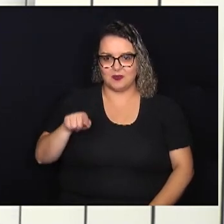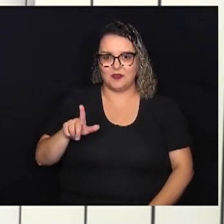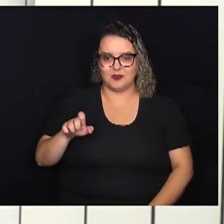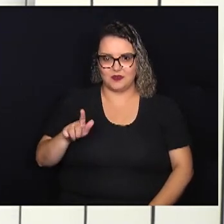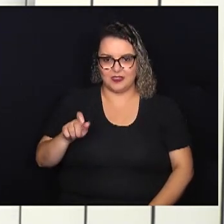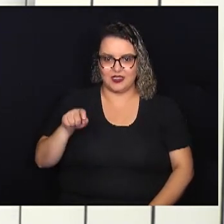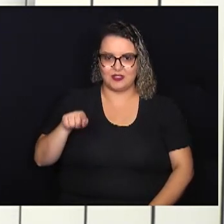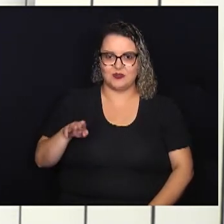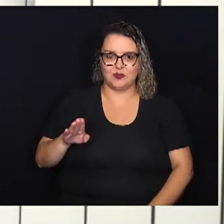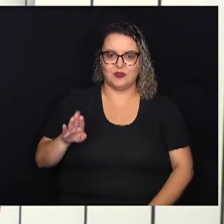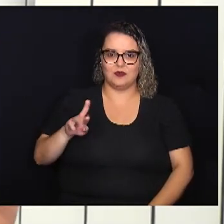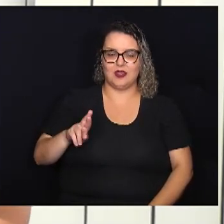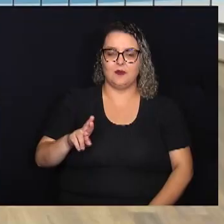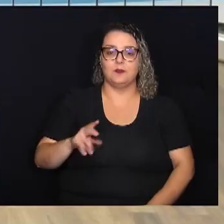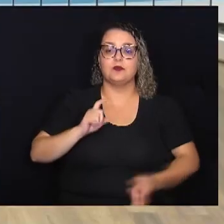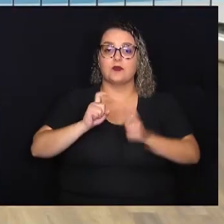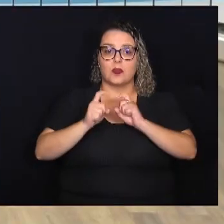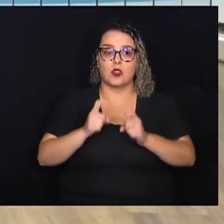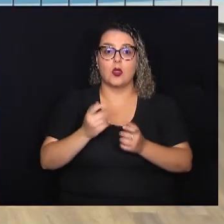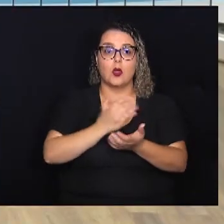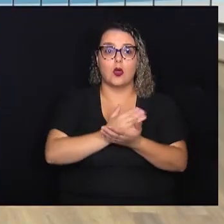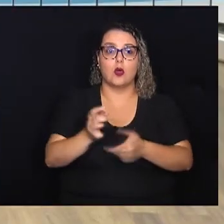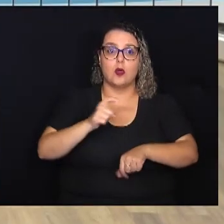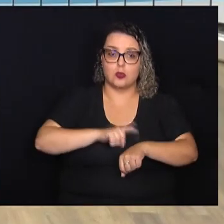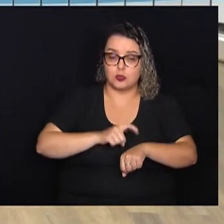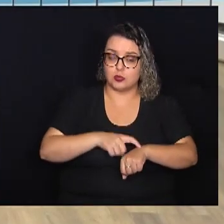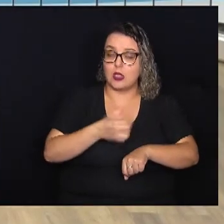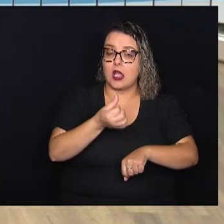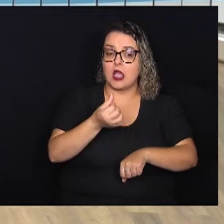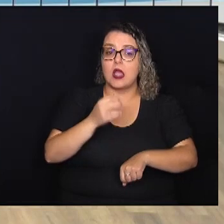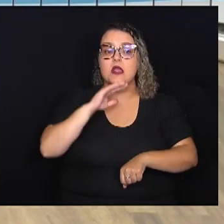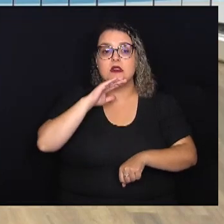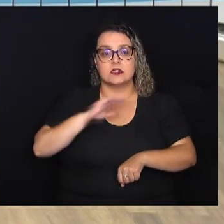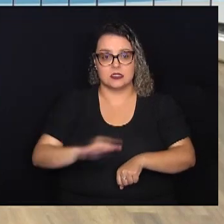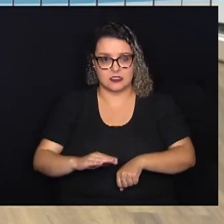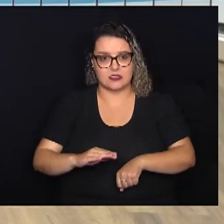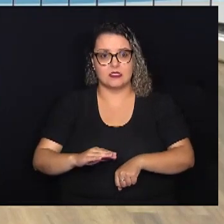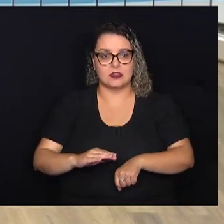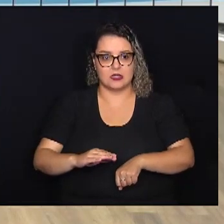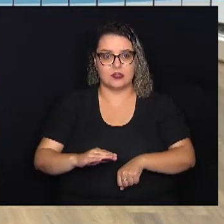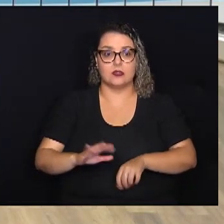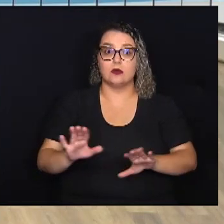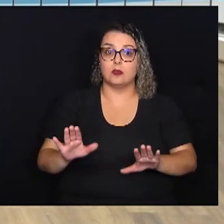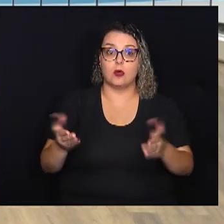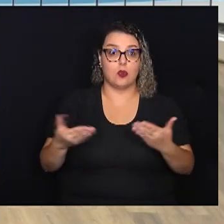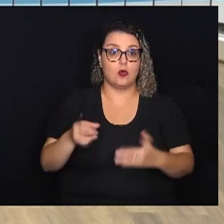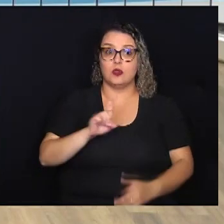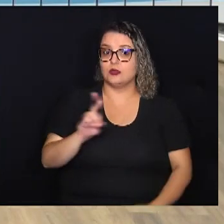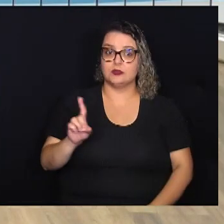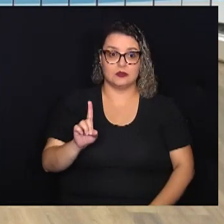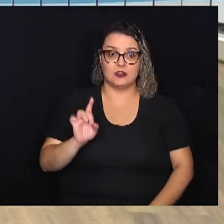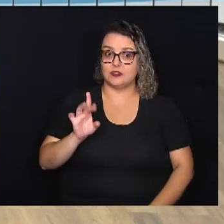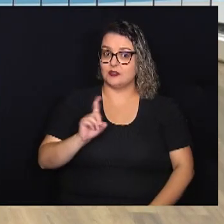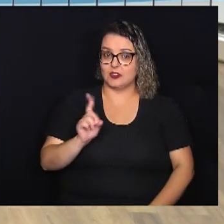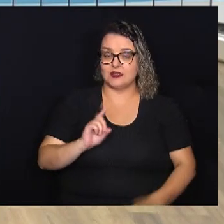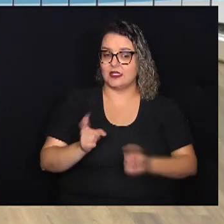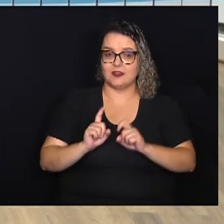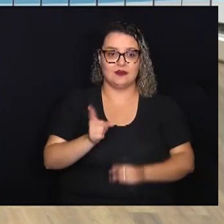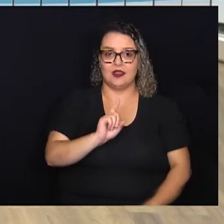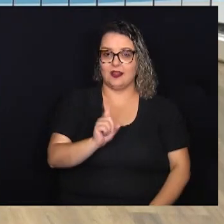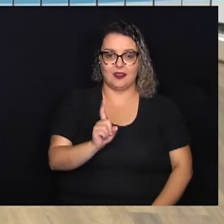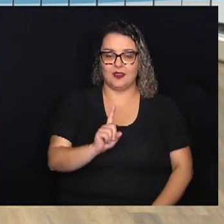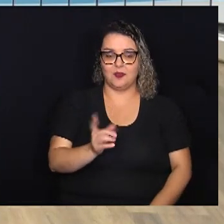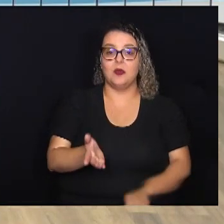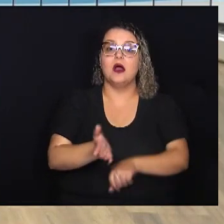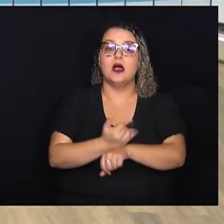.br. A reunião começa às 6 horas da tarde, mas olha, hoje não tem só essa reunião não. Antes a gente